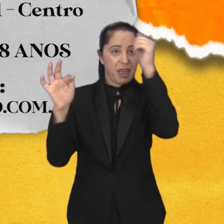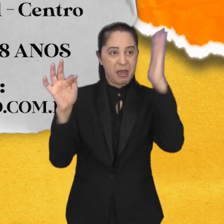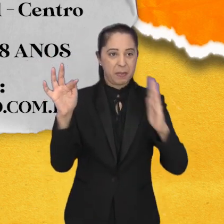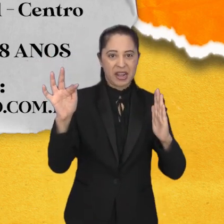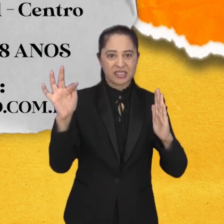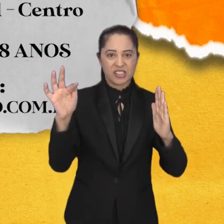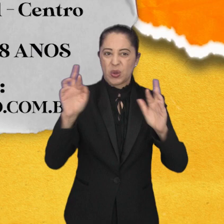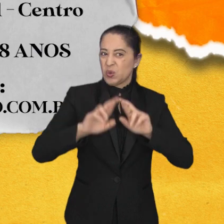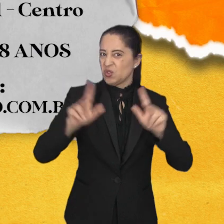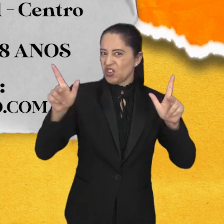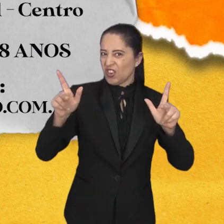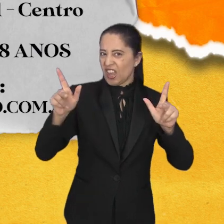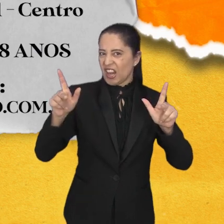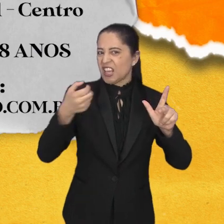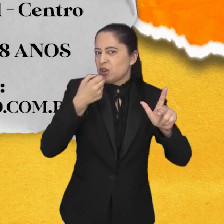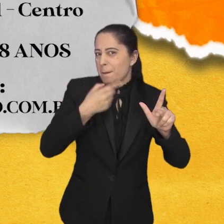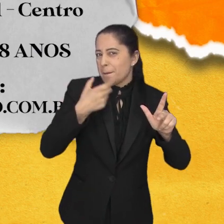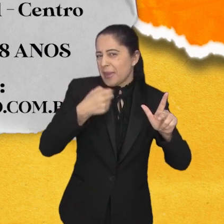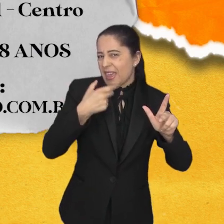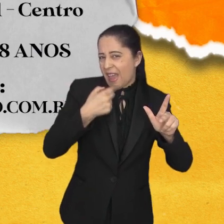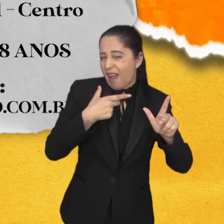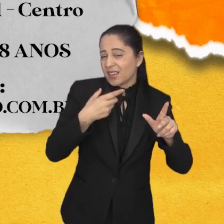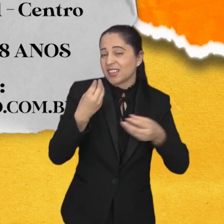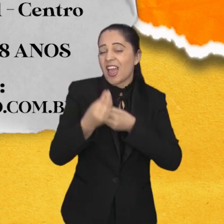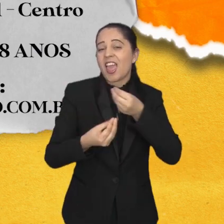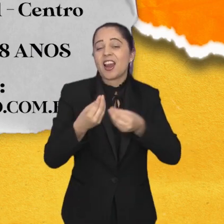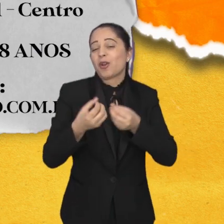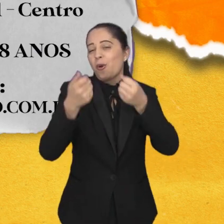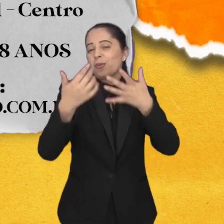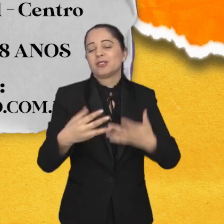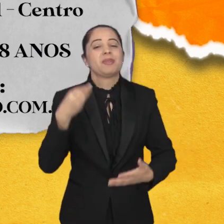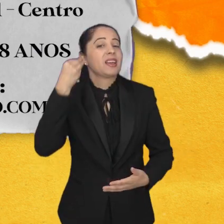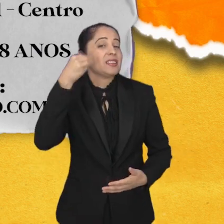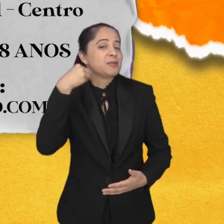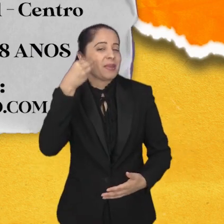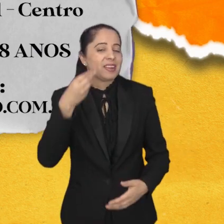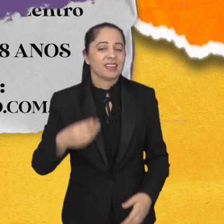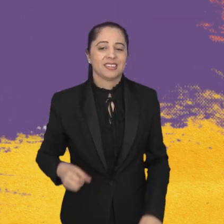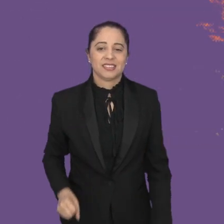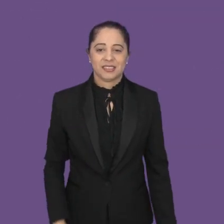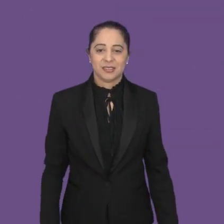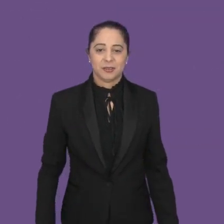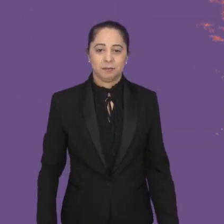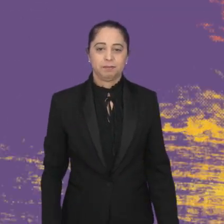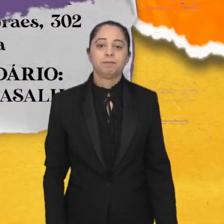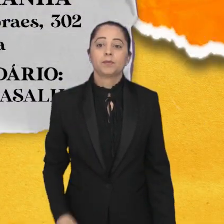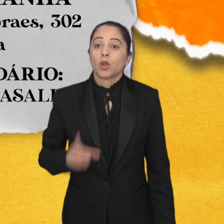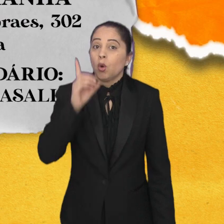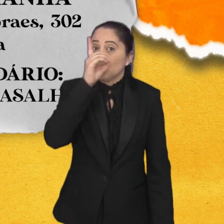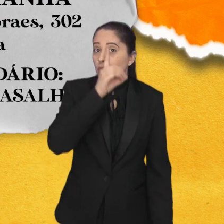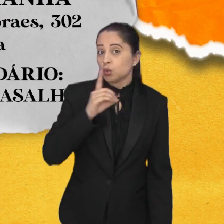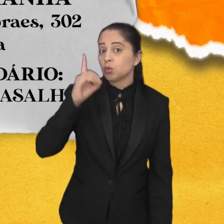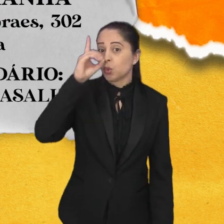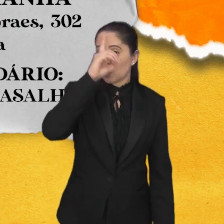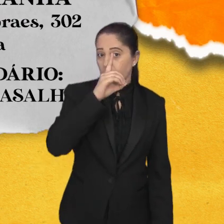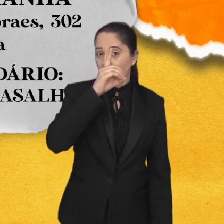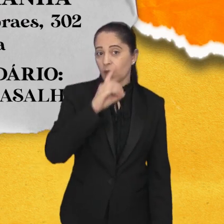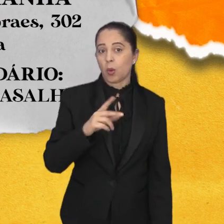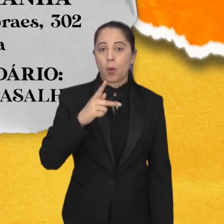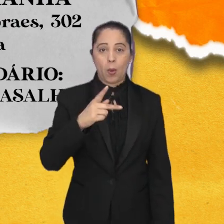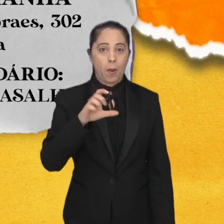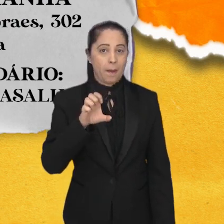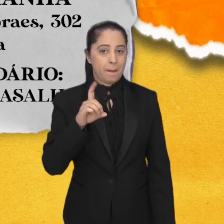e fala sobre sua experiência como francês em terras brasileiras. No domingo, o músico